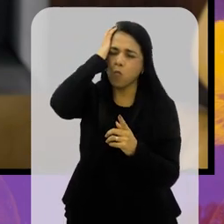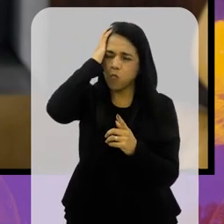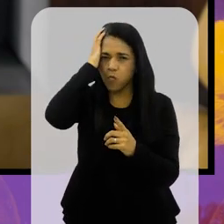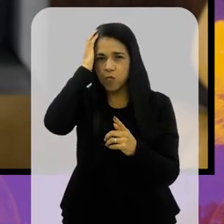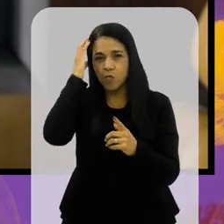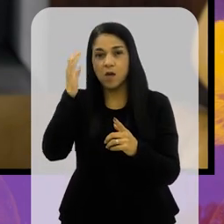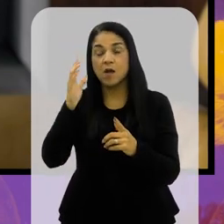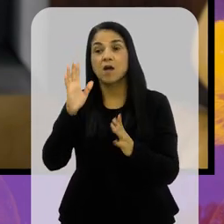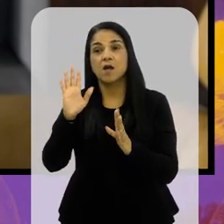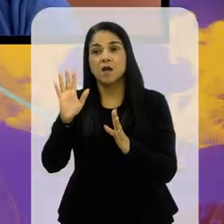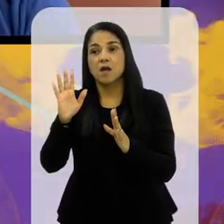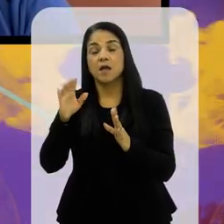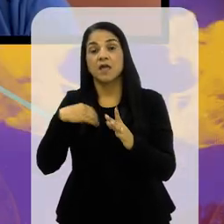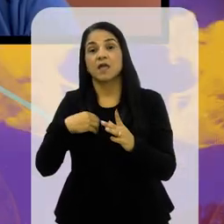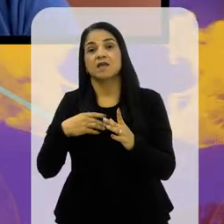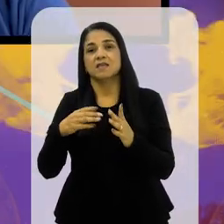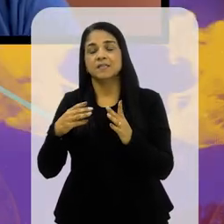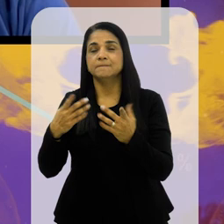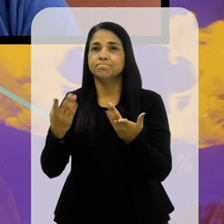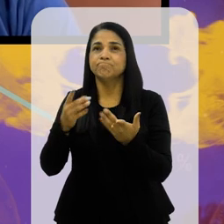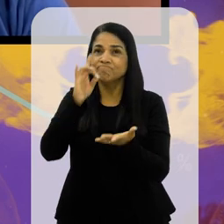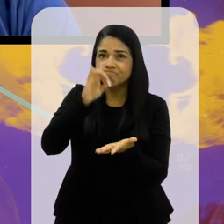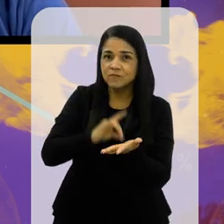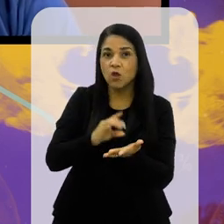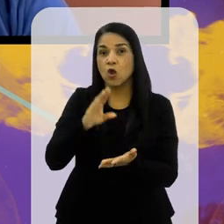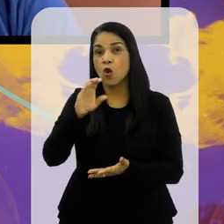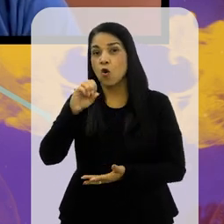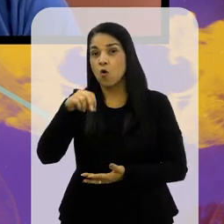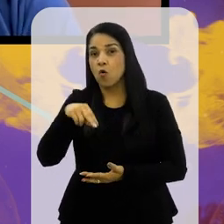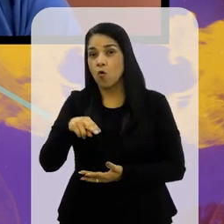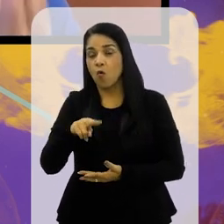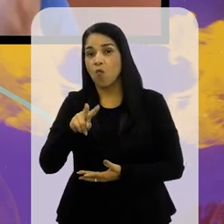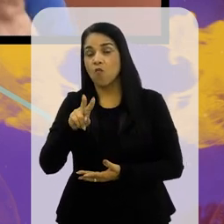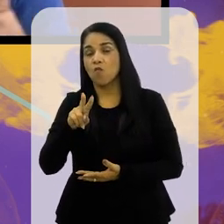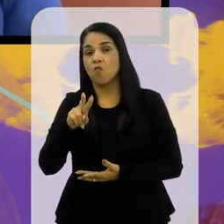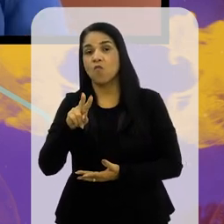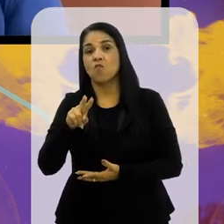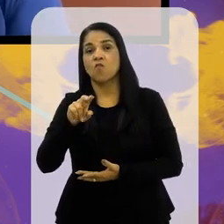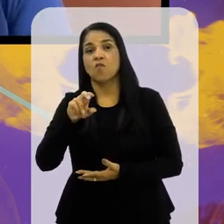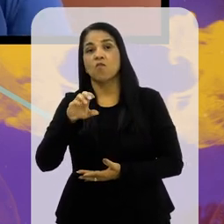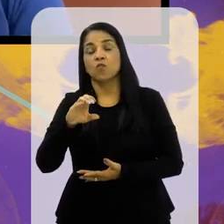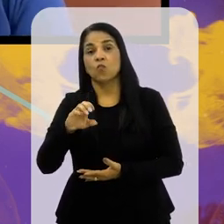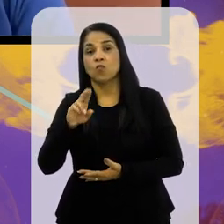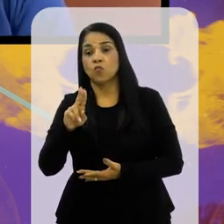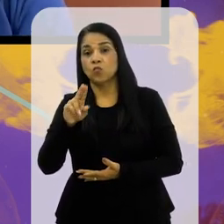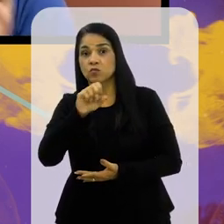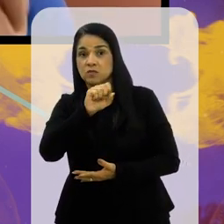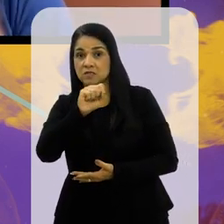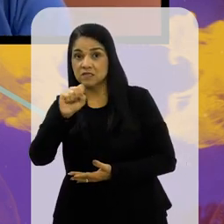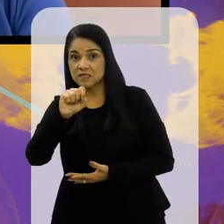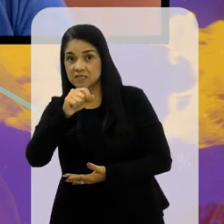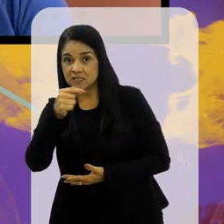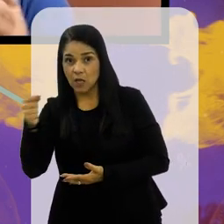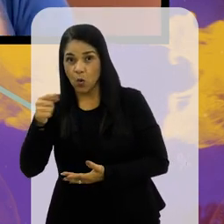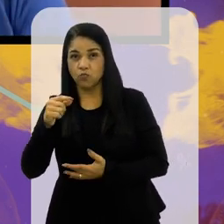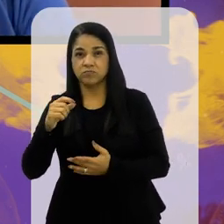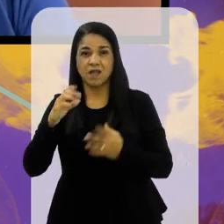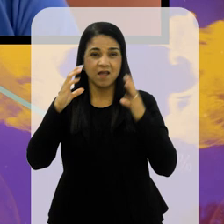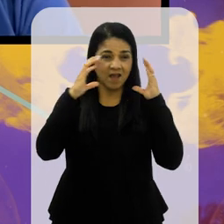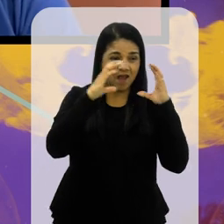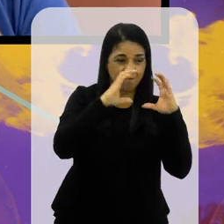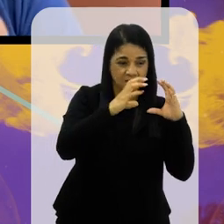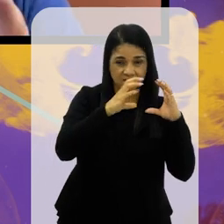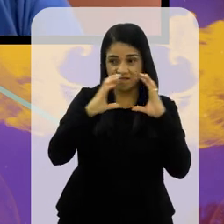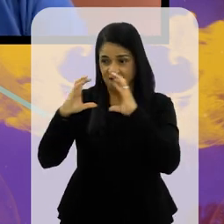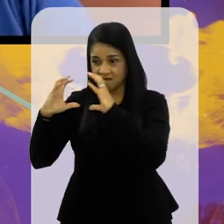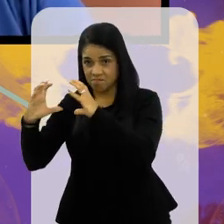jogada... Na verdade, é compulsão. É compulsão, né? Quando você bate cabeça com a cabeça, quando você tem